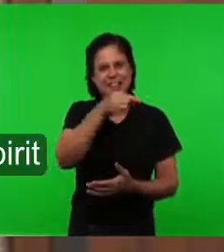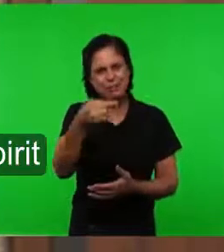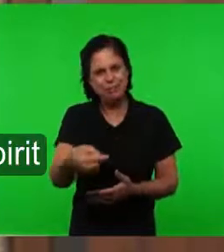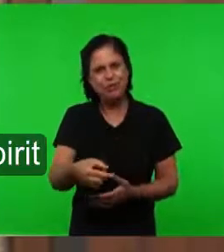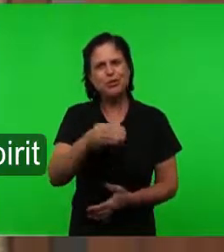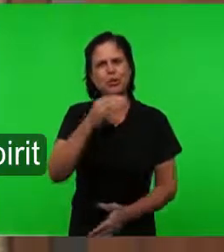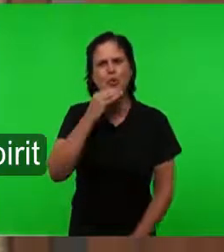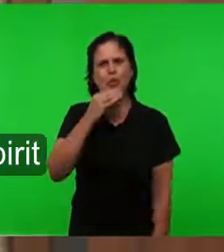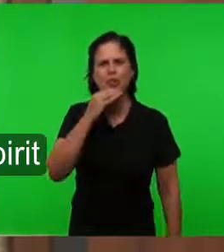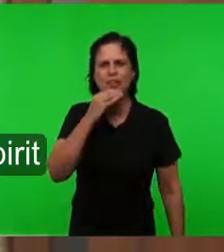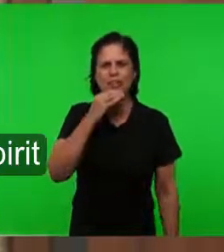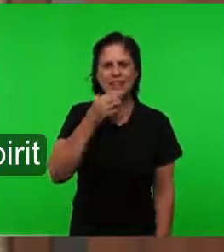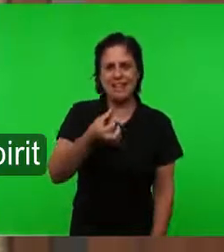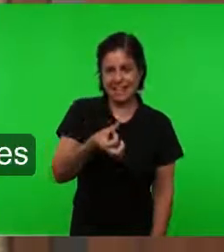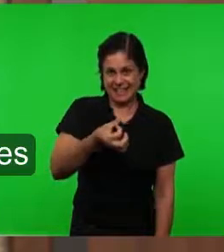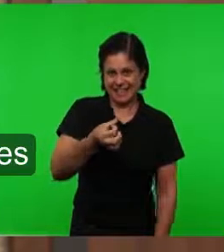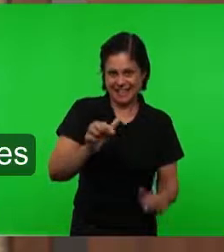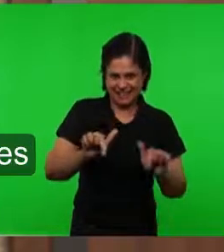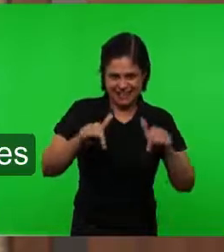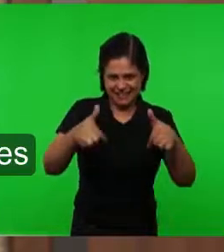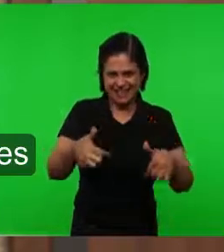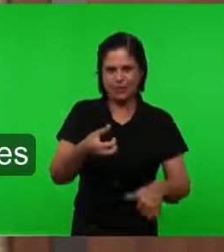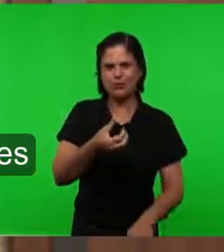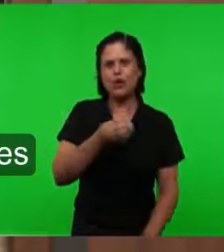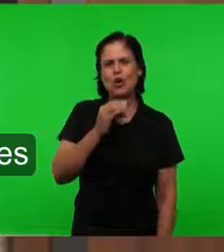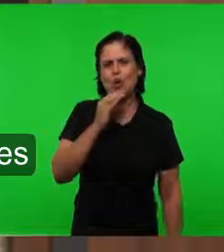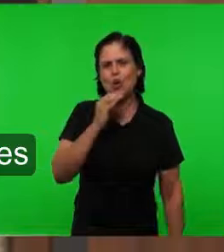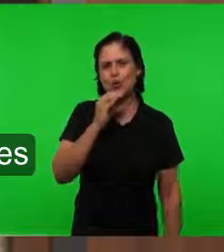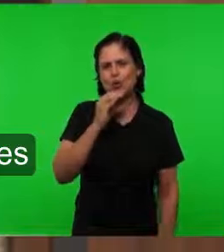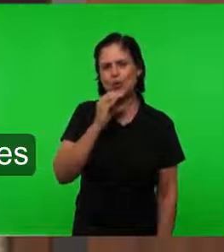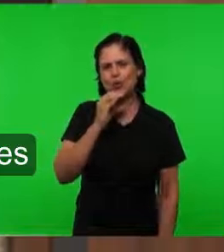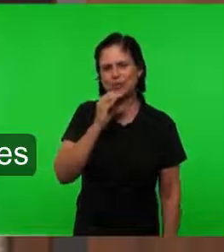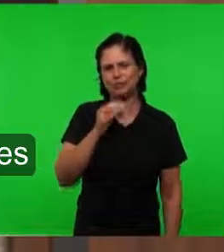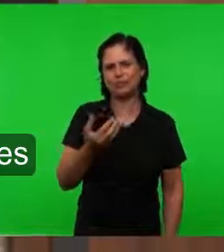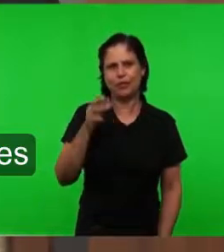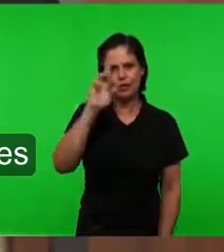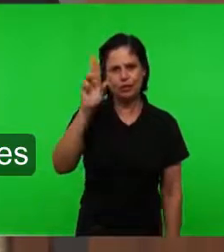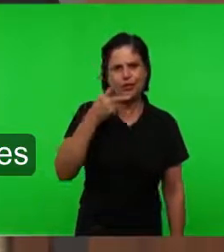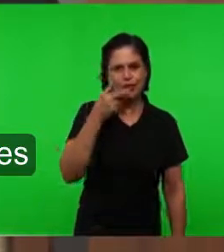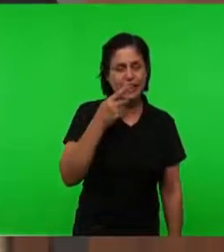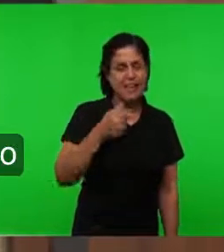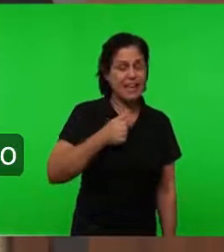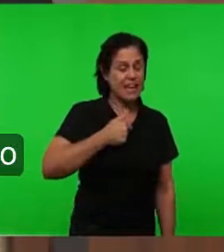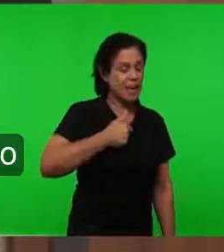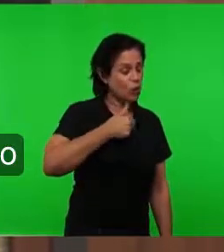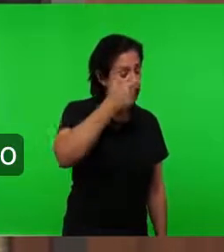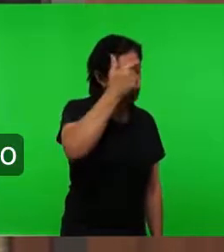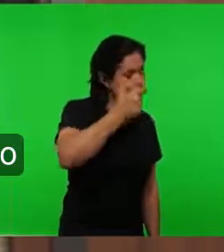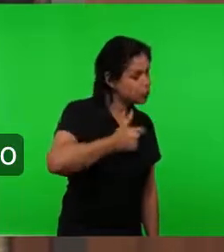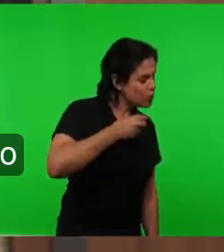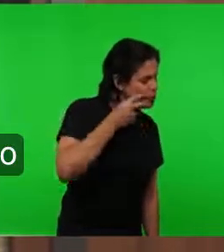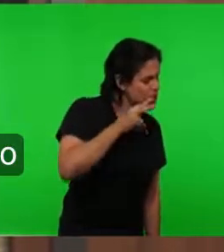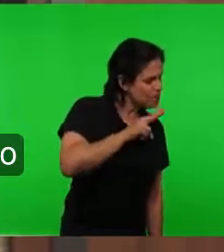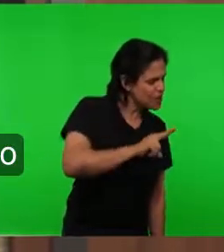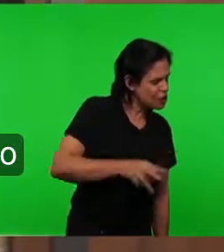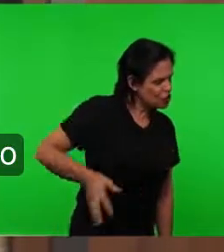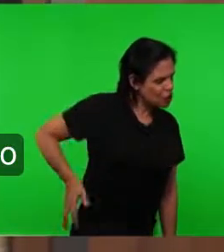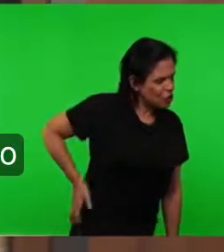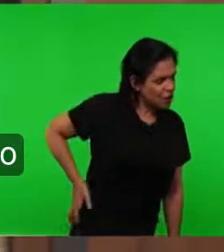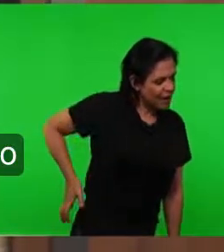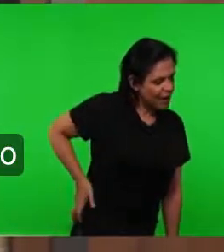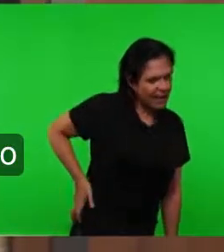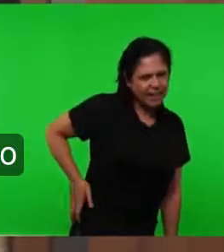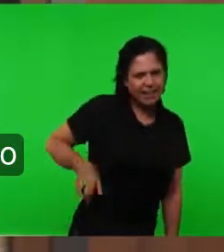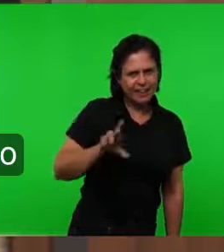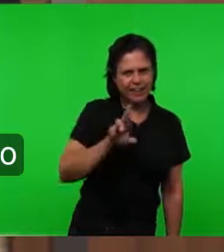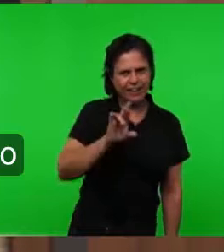conhecimento A sexta operação Do Espírito Santo Verso 23 Quando diz assim Eu sou aquele que sonda Os rins e o coração Então